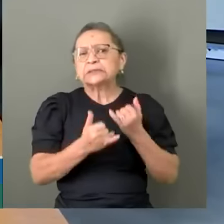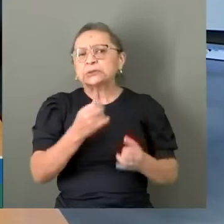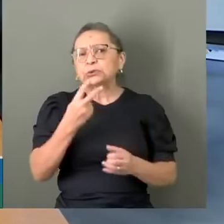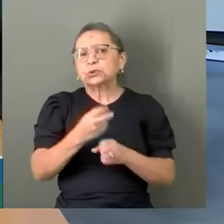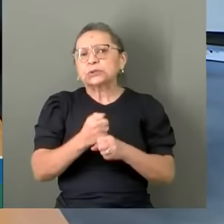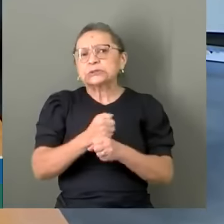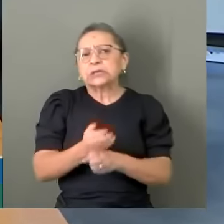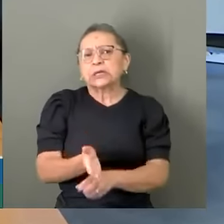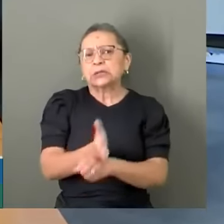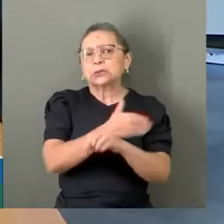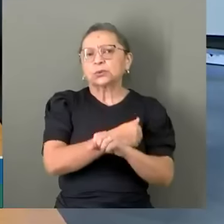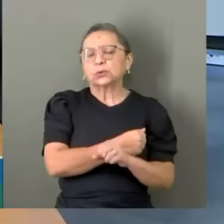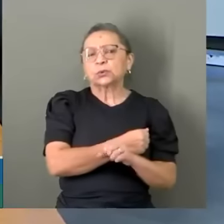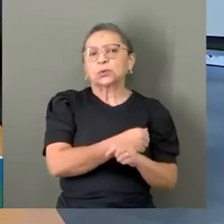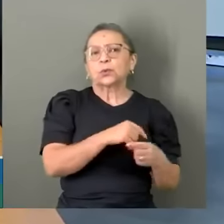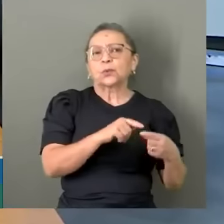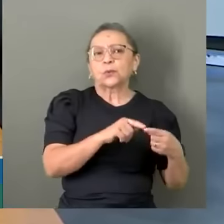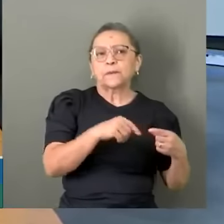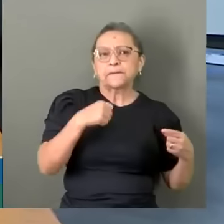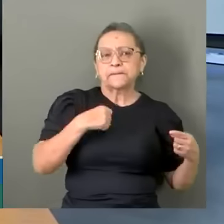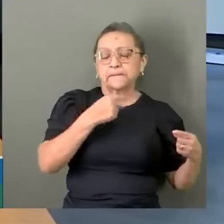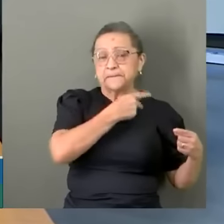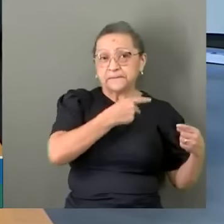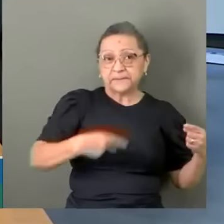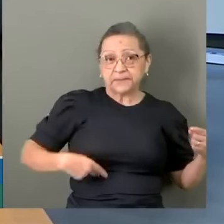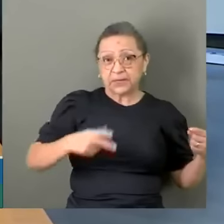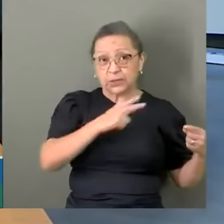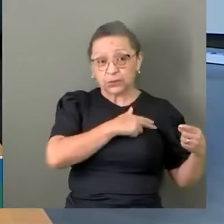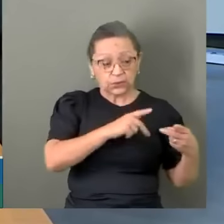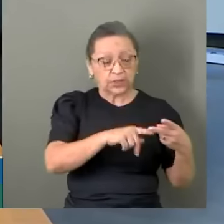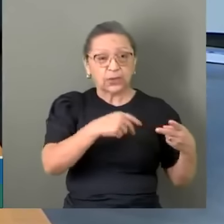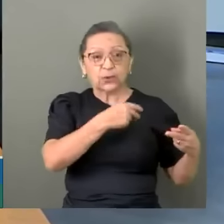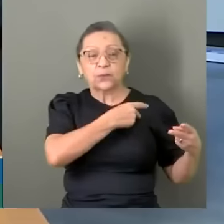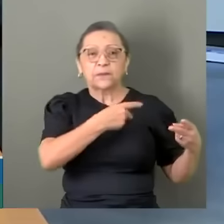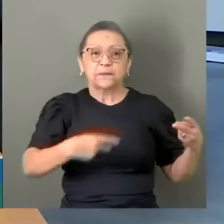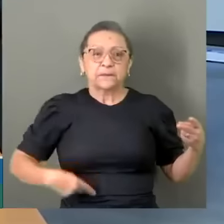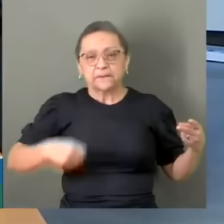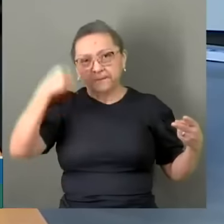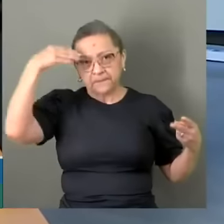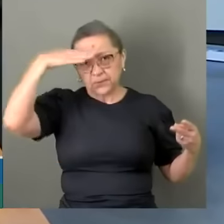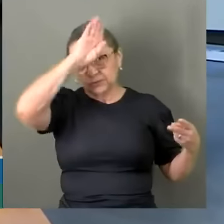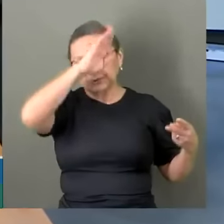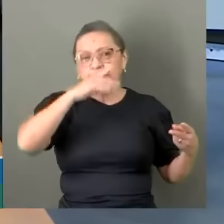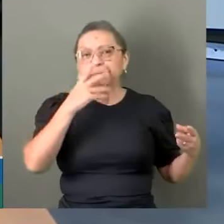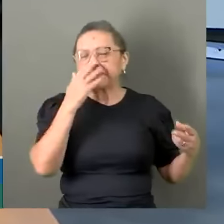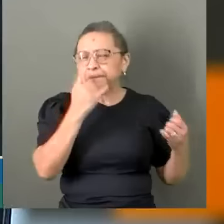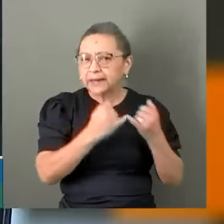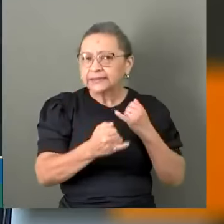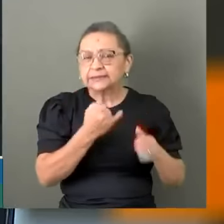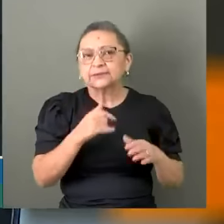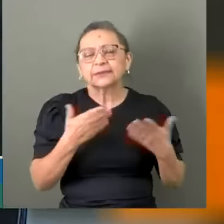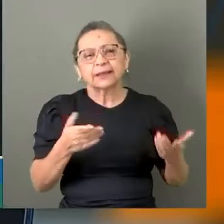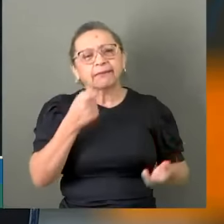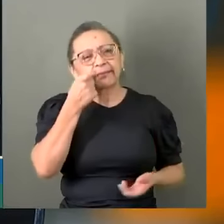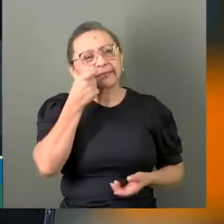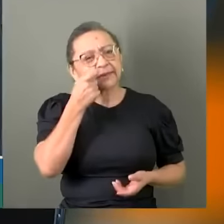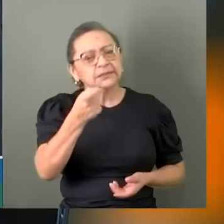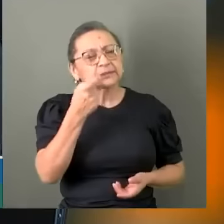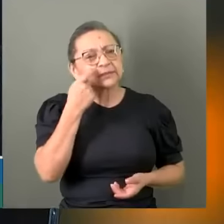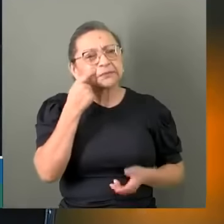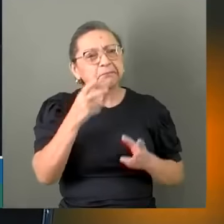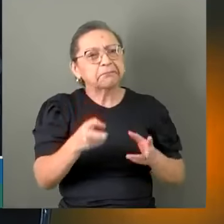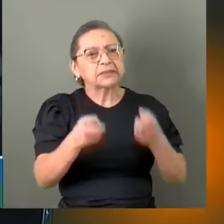presidente Lula com o então presidente Bolsonaro. Verdade, Hermes. E é interessante a gente observar que